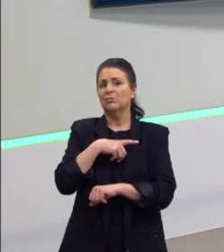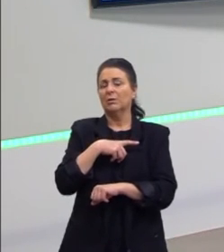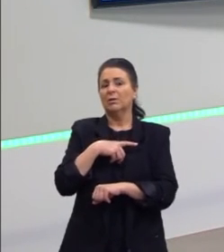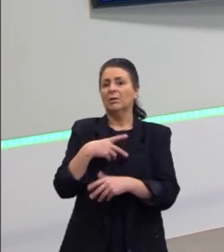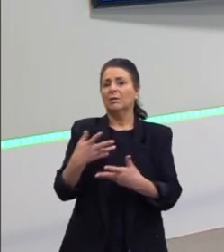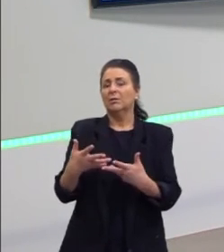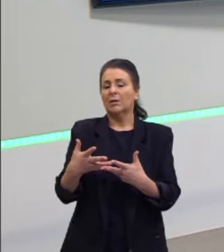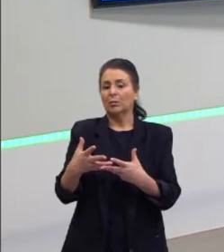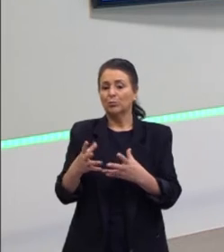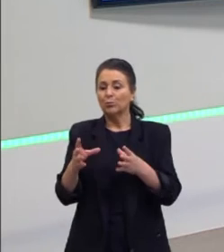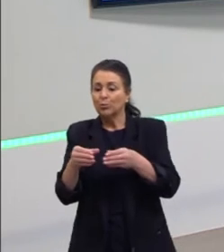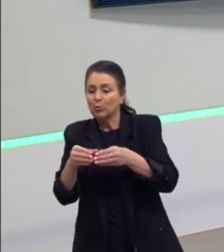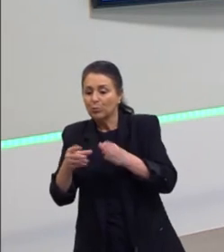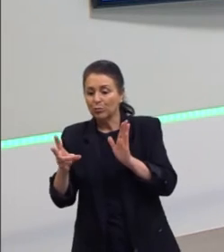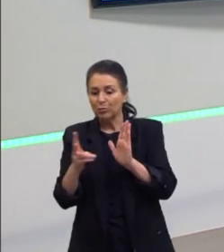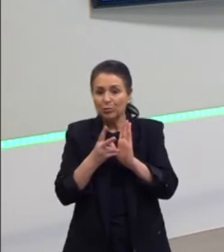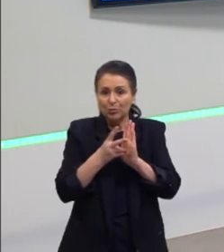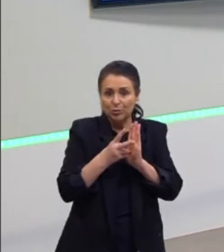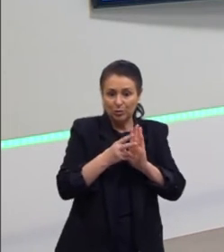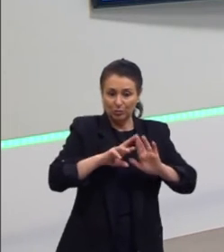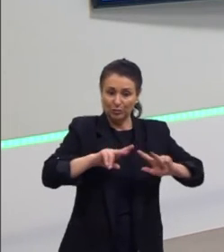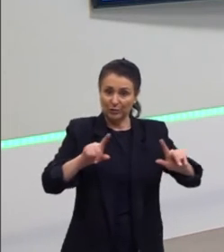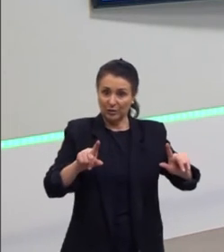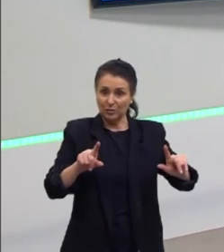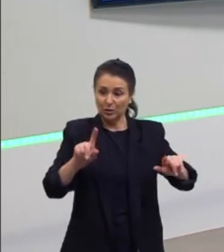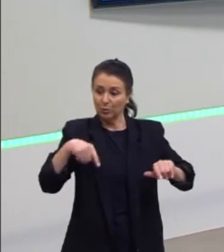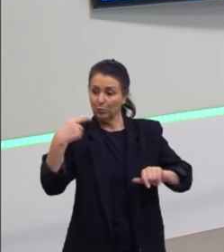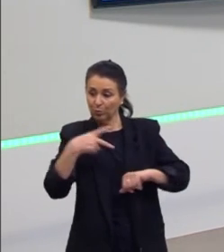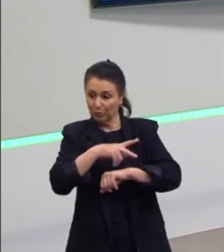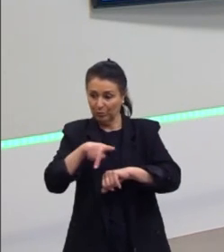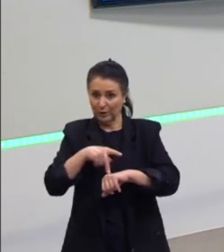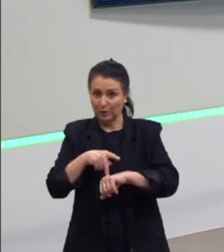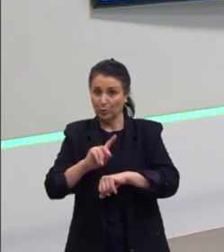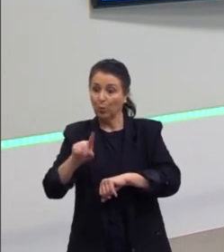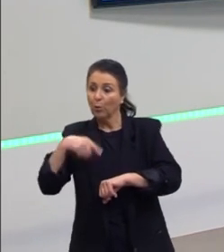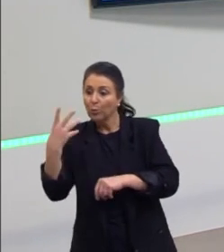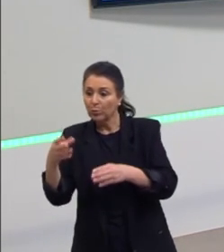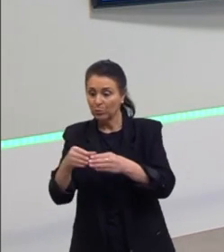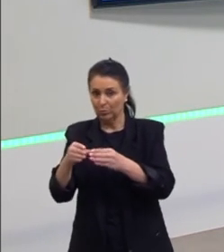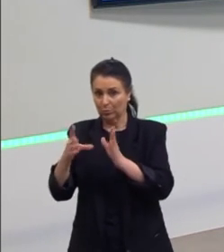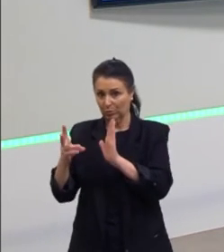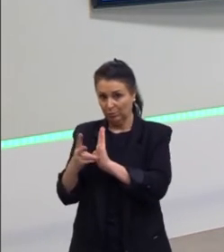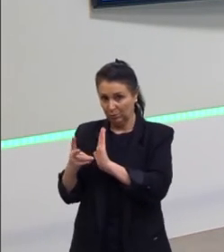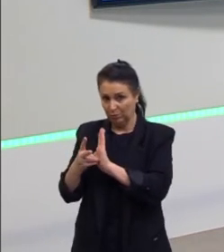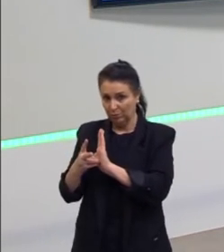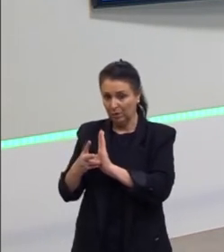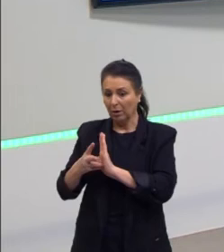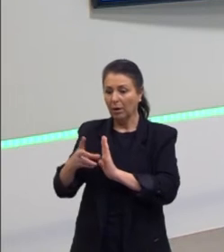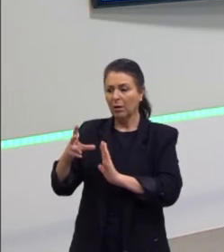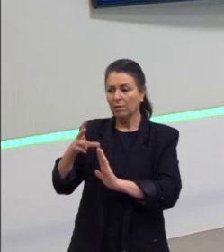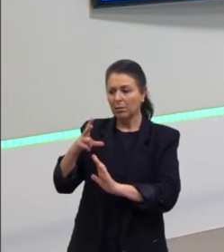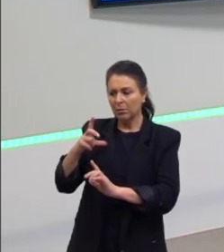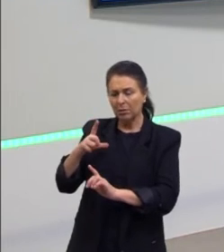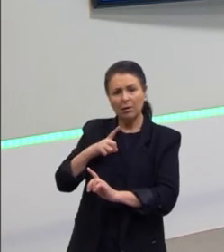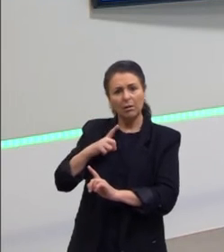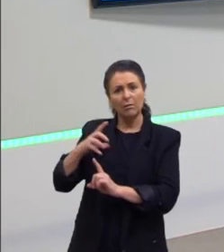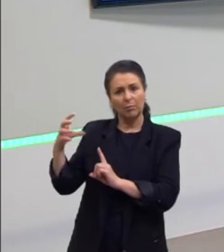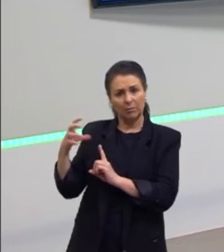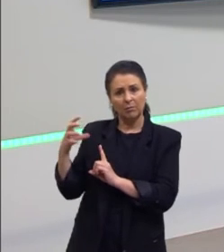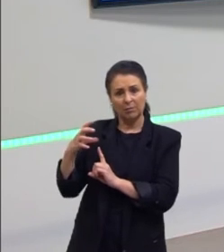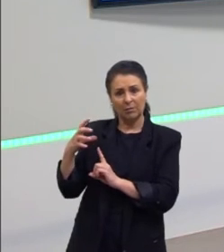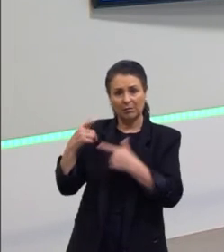civilizações indígenas e no outro país outras civilizações, há uma influência da língua